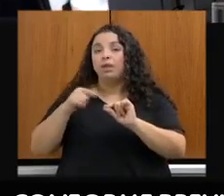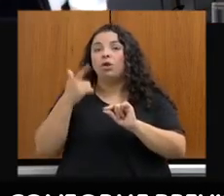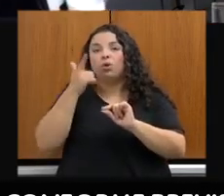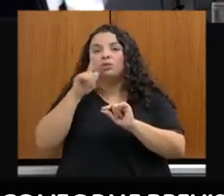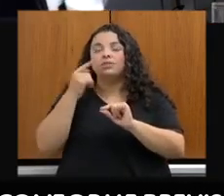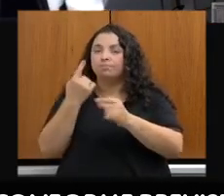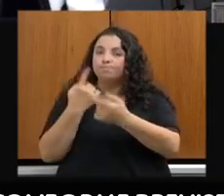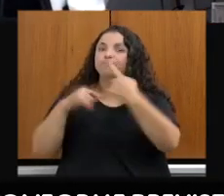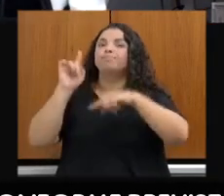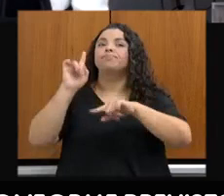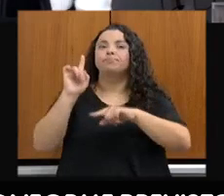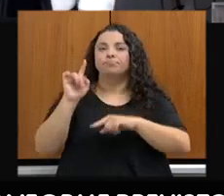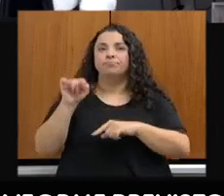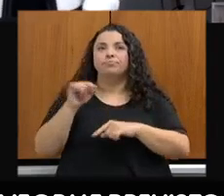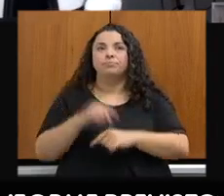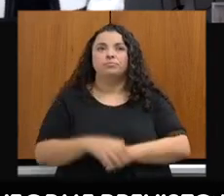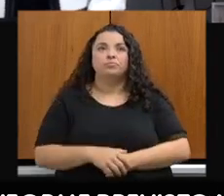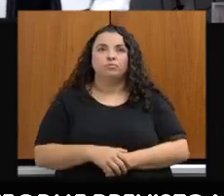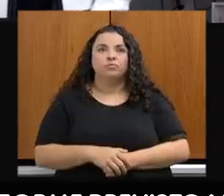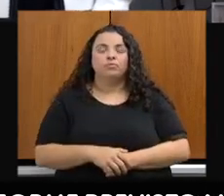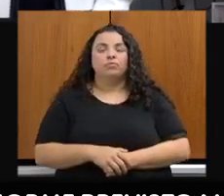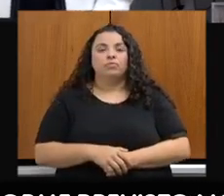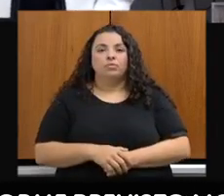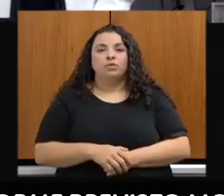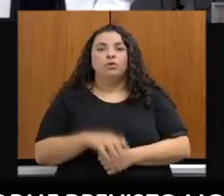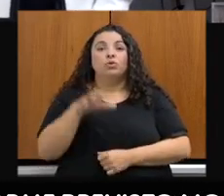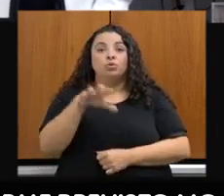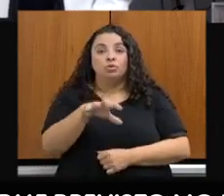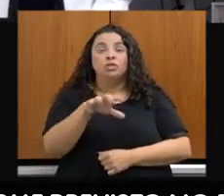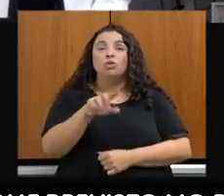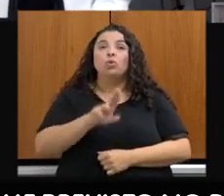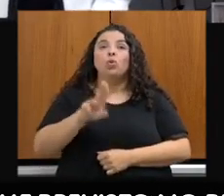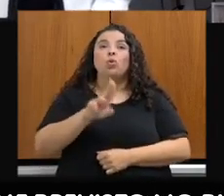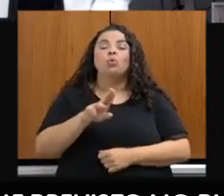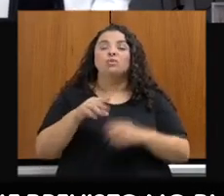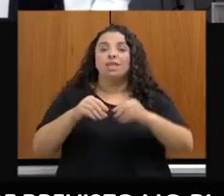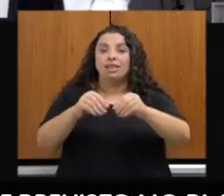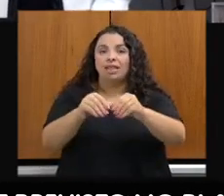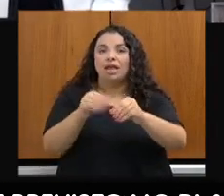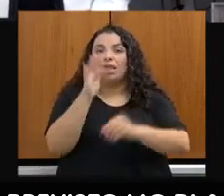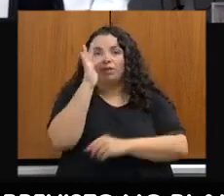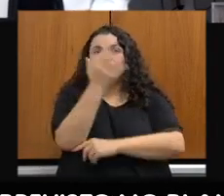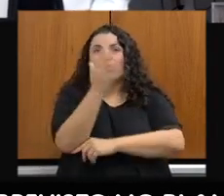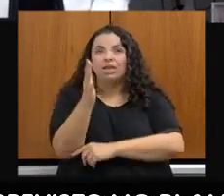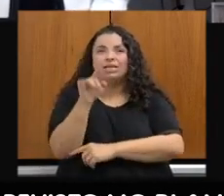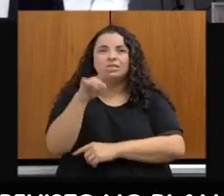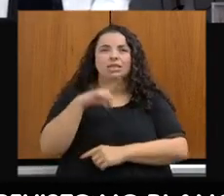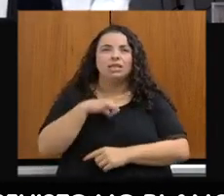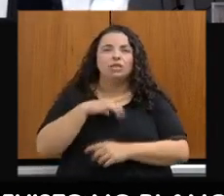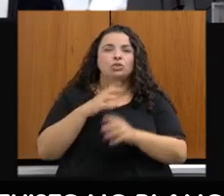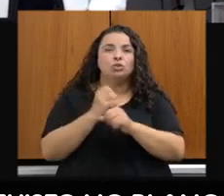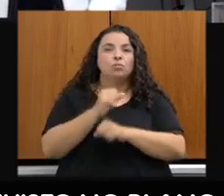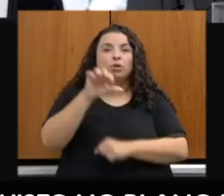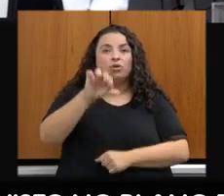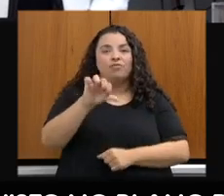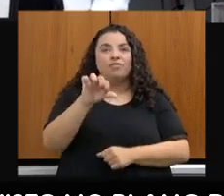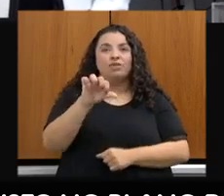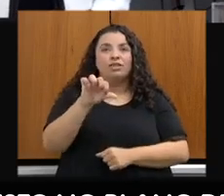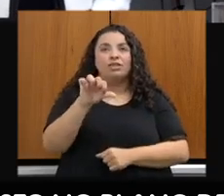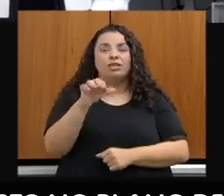O setor uso da terra e florestas, onde a gente pode ver 96% é responsável